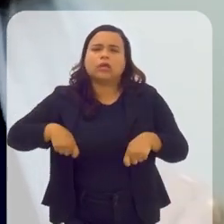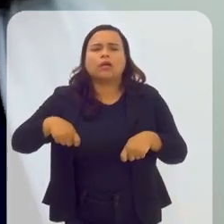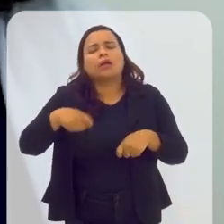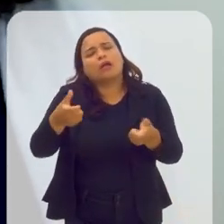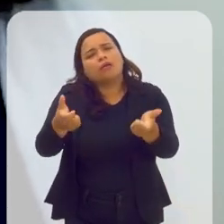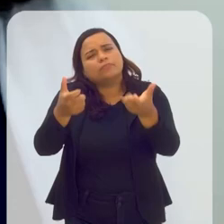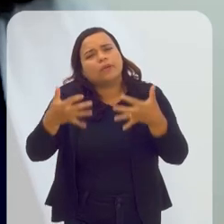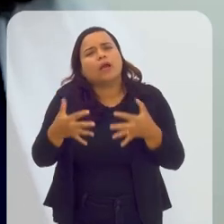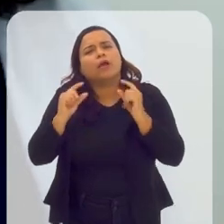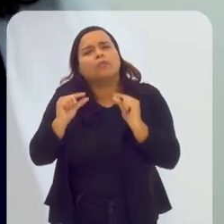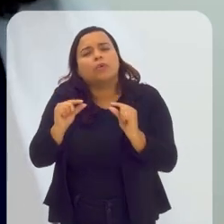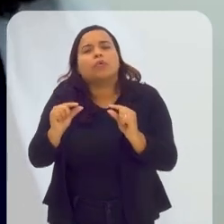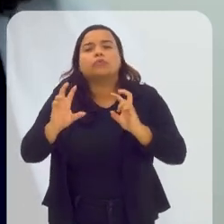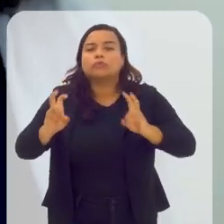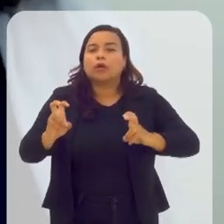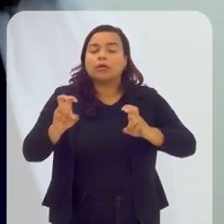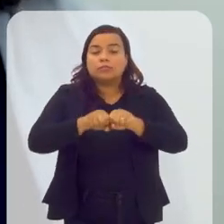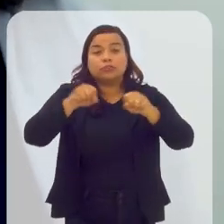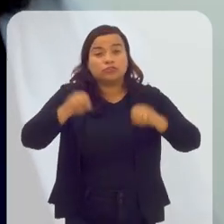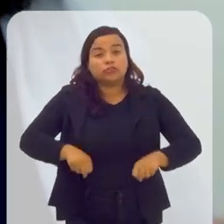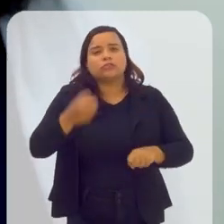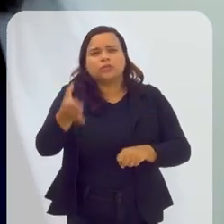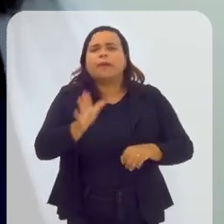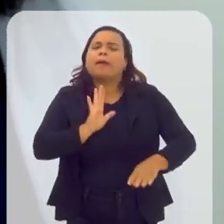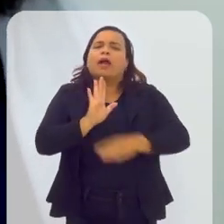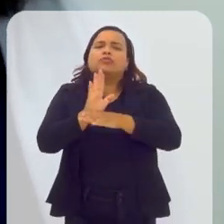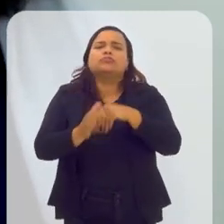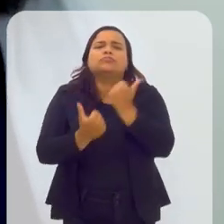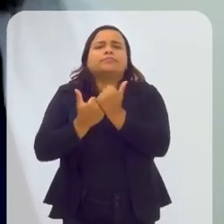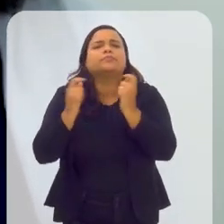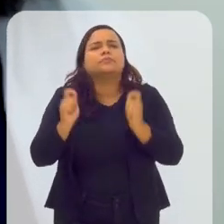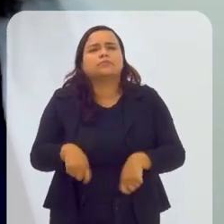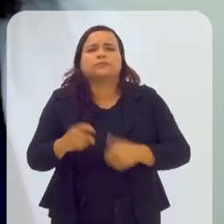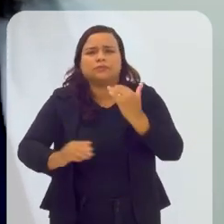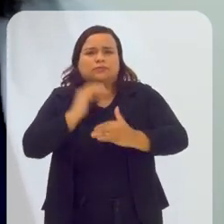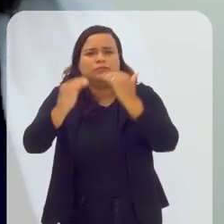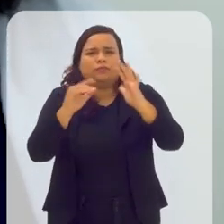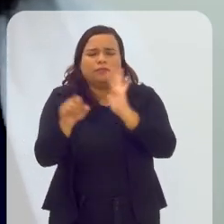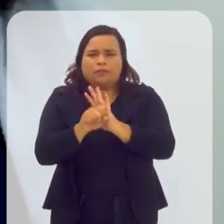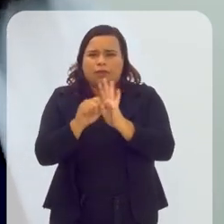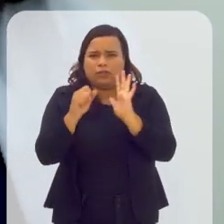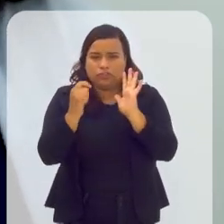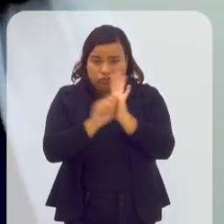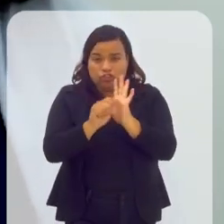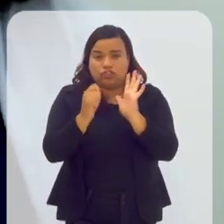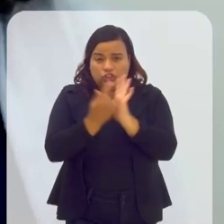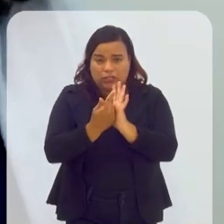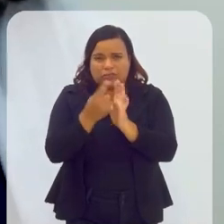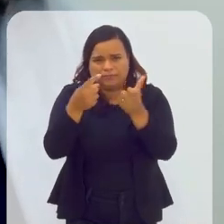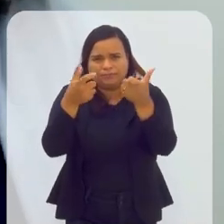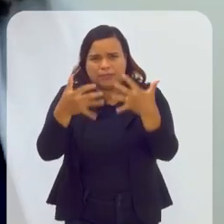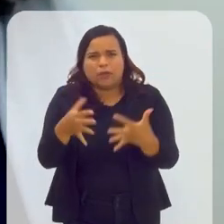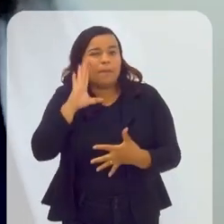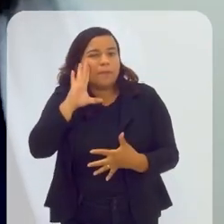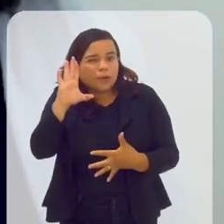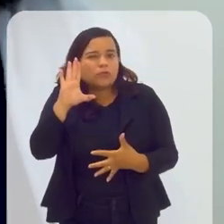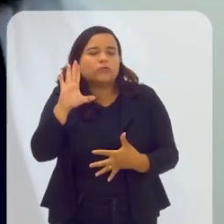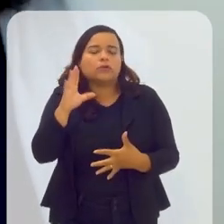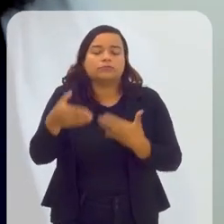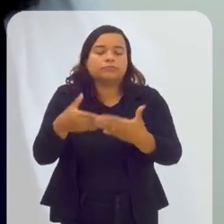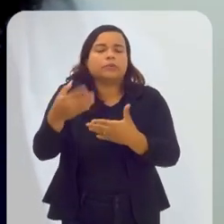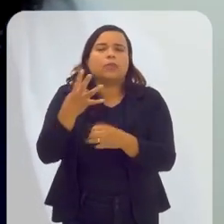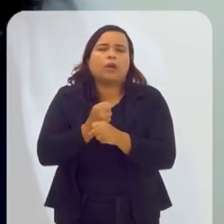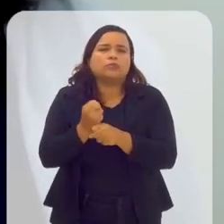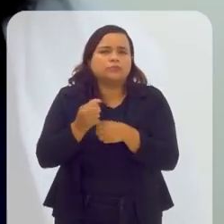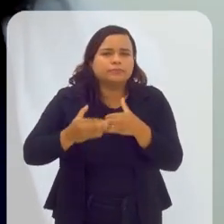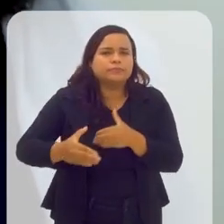sobre como o sistema OCBC Scope pode colaborar no desenvolvimento dessa agenda que o senhor citou como prioritário